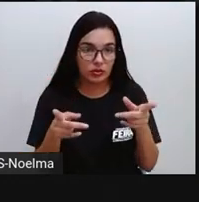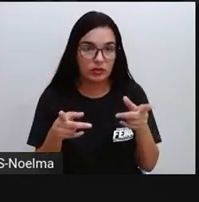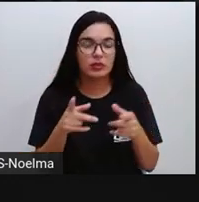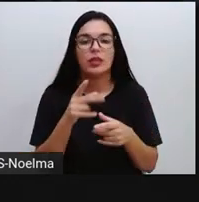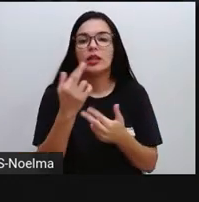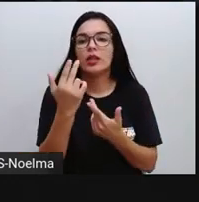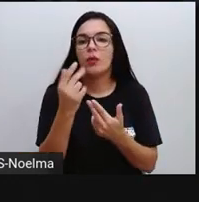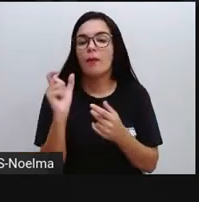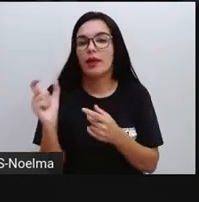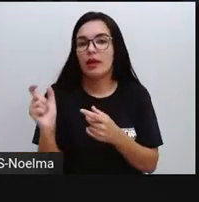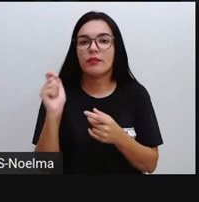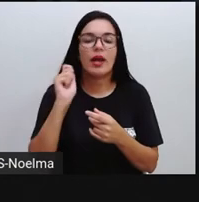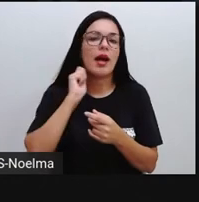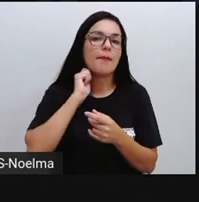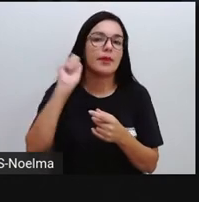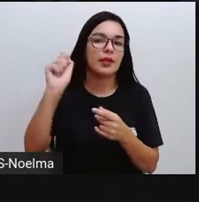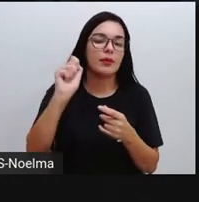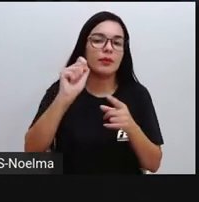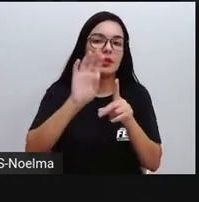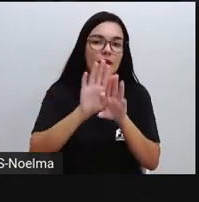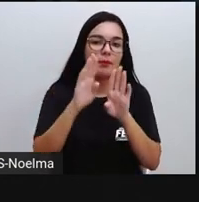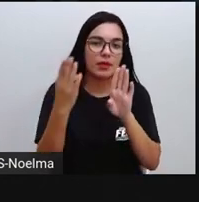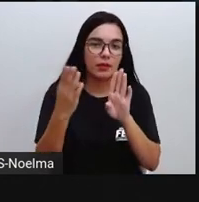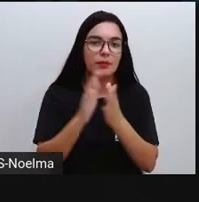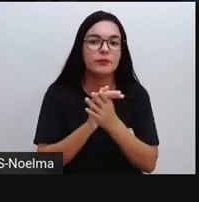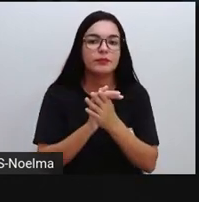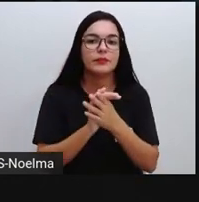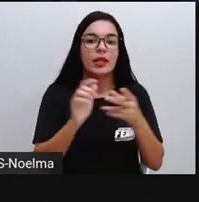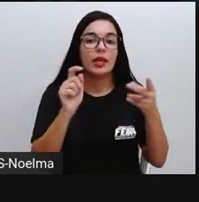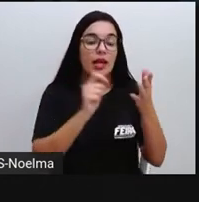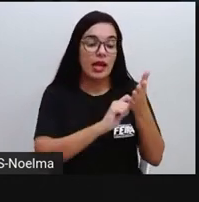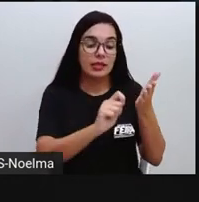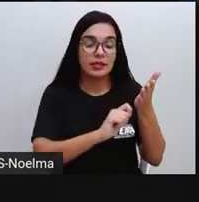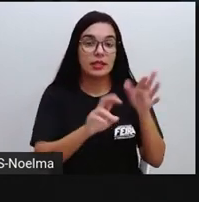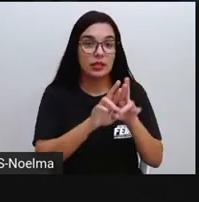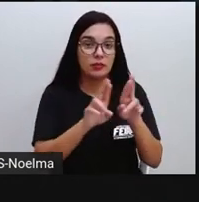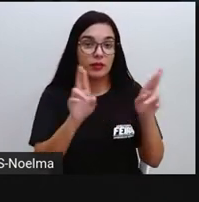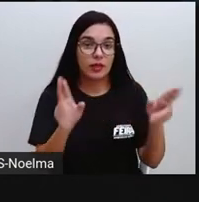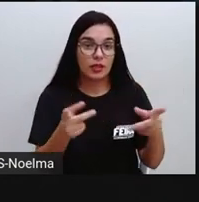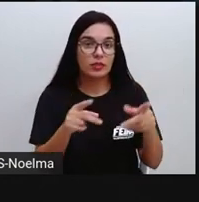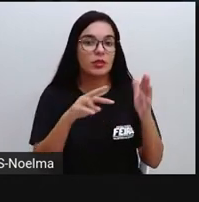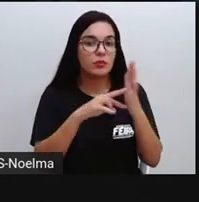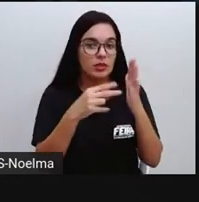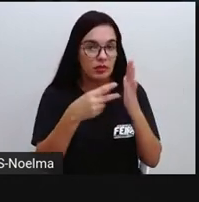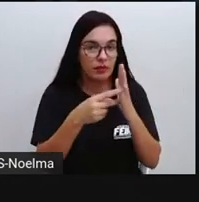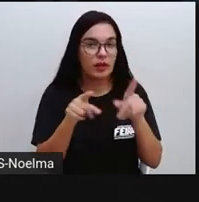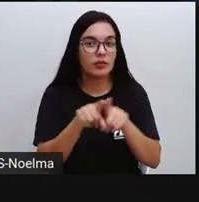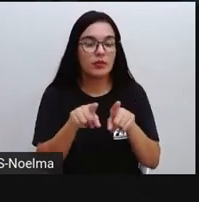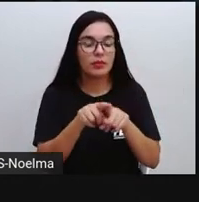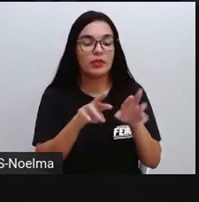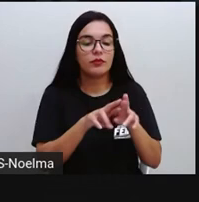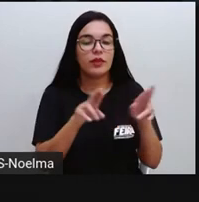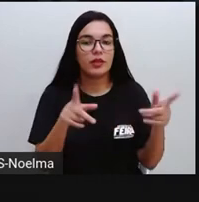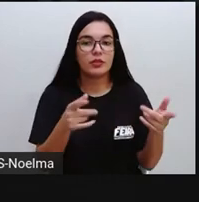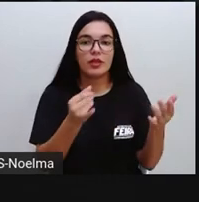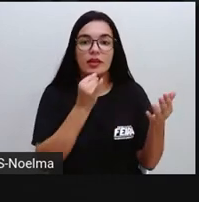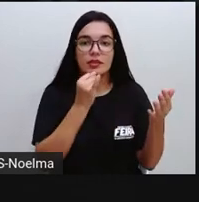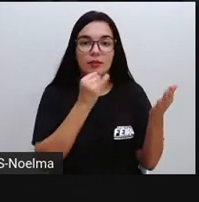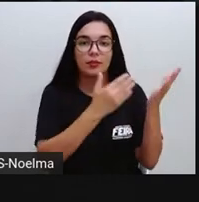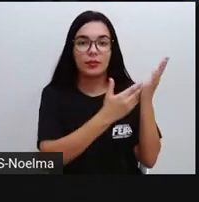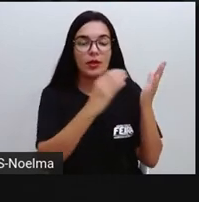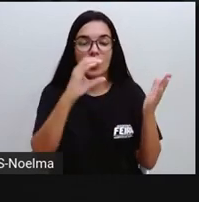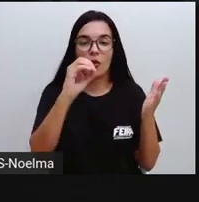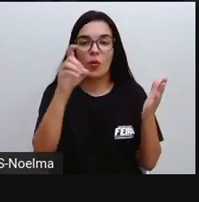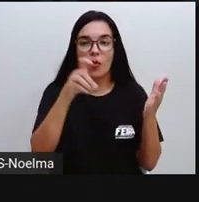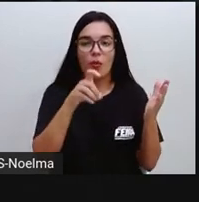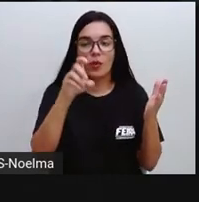com S. O som é igual. A escrita é diferente. O significado é diferente. Como cozer